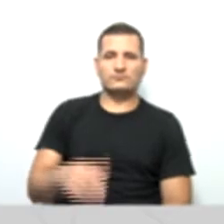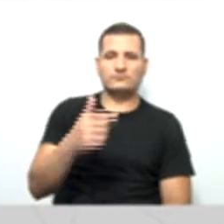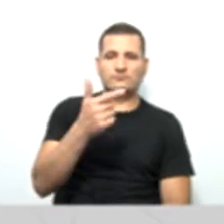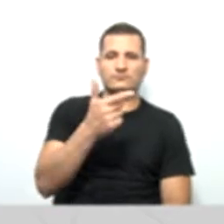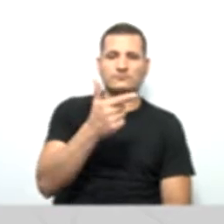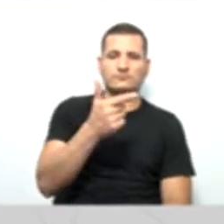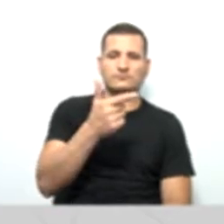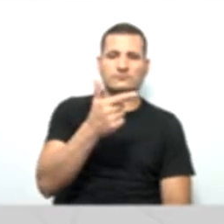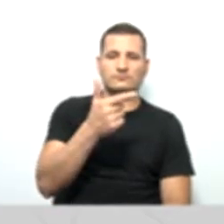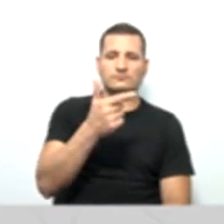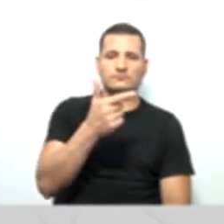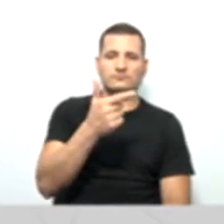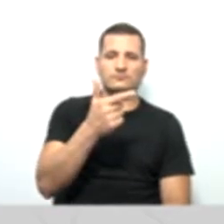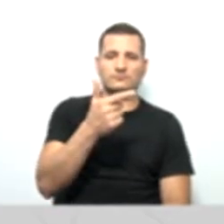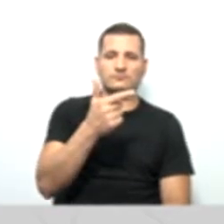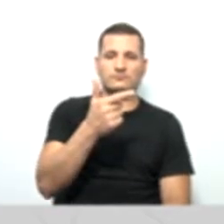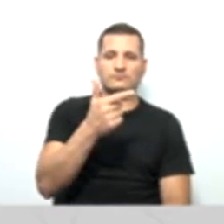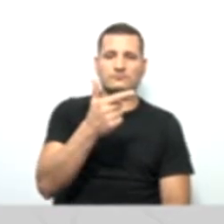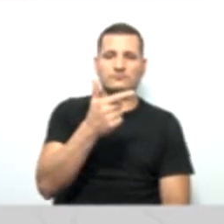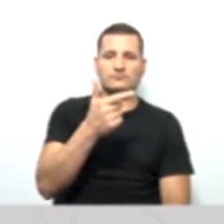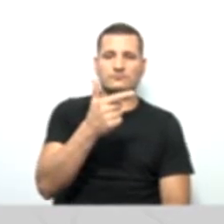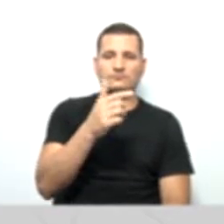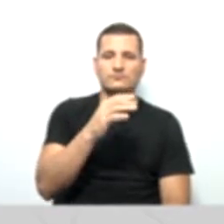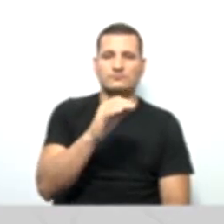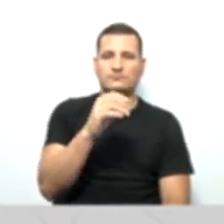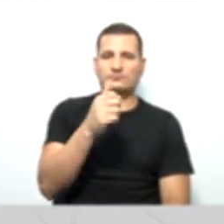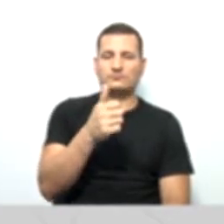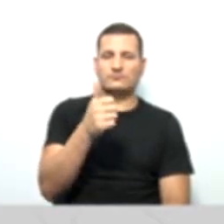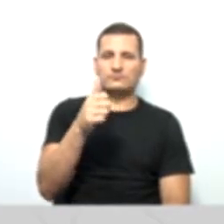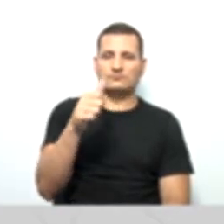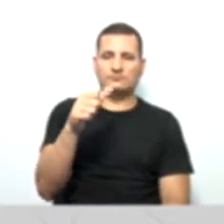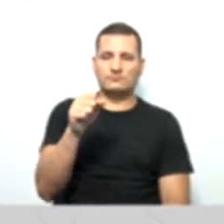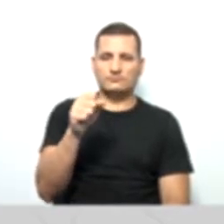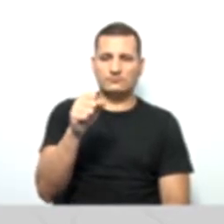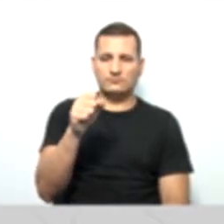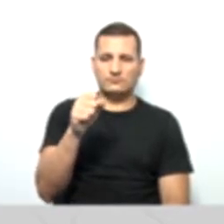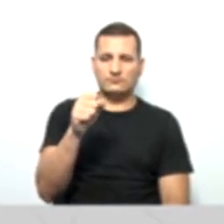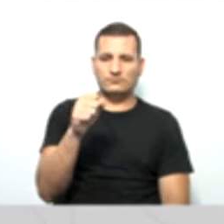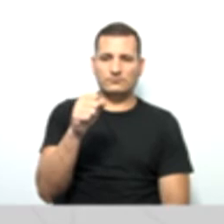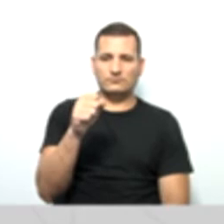2018 2018 e aqui